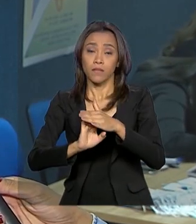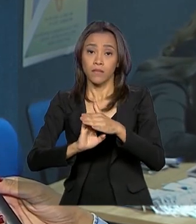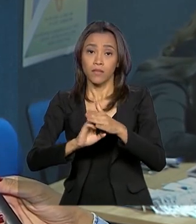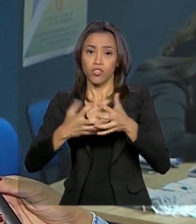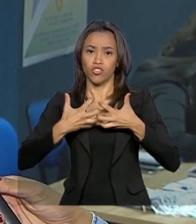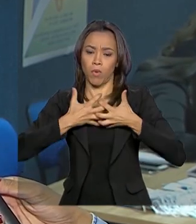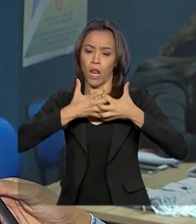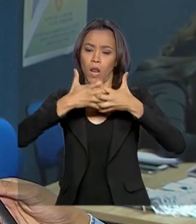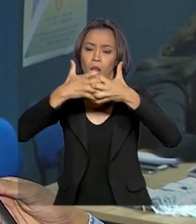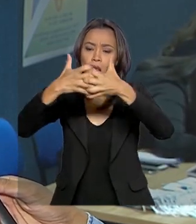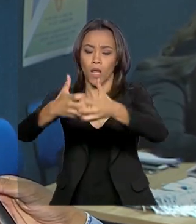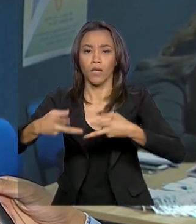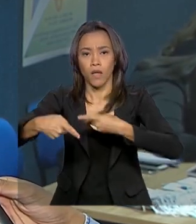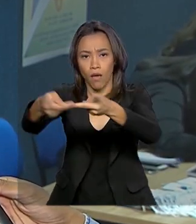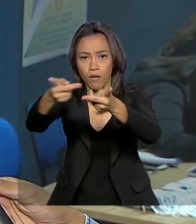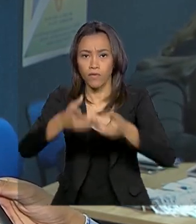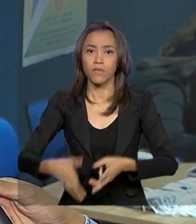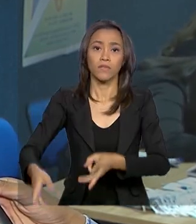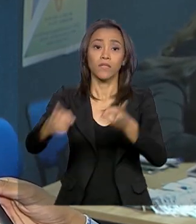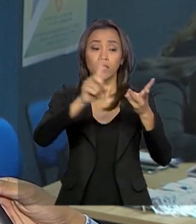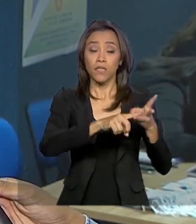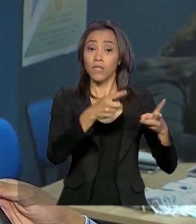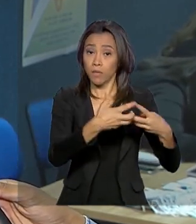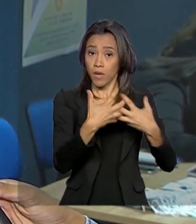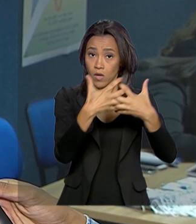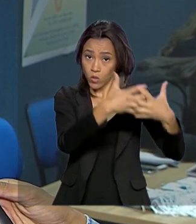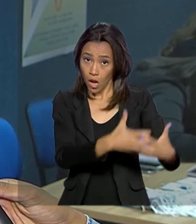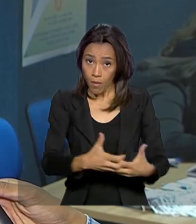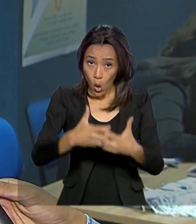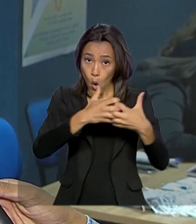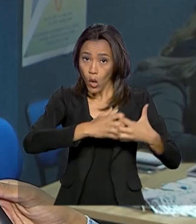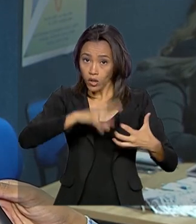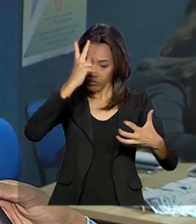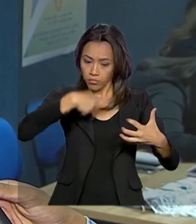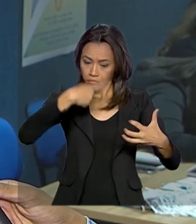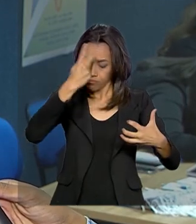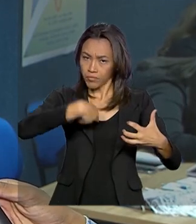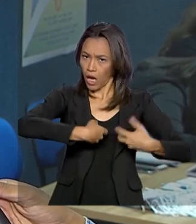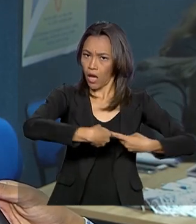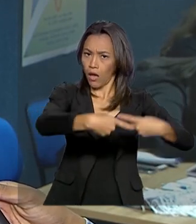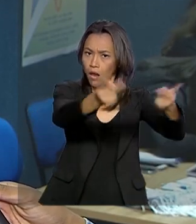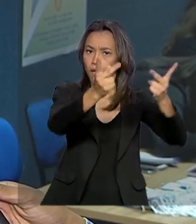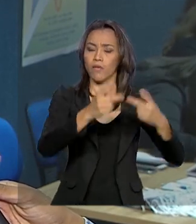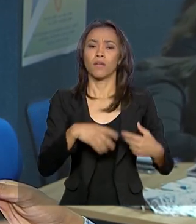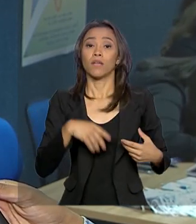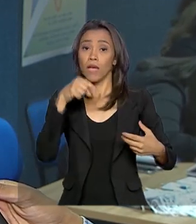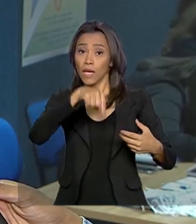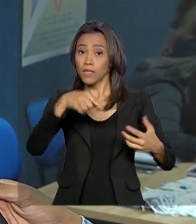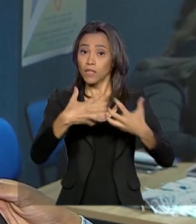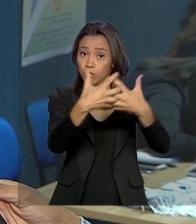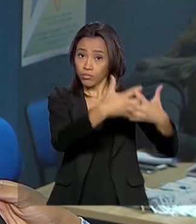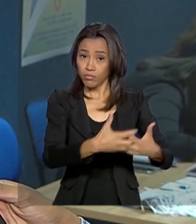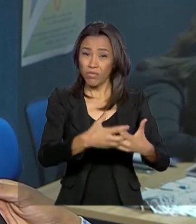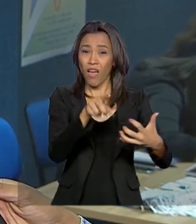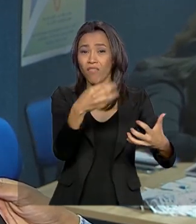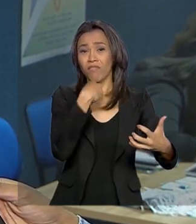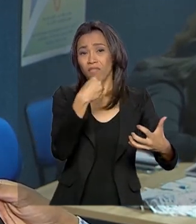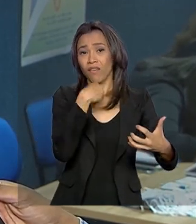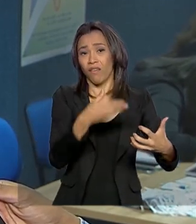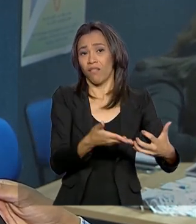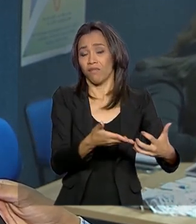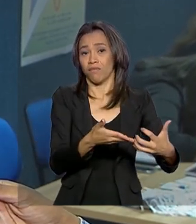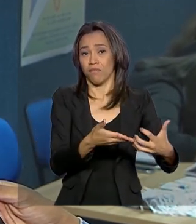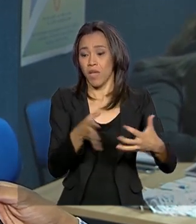operadores desse frete, e os transportadores autônomos. A gente entende a posição dos transportadores autônomos como um elo frágil dessa corrente.